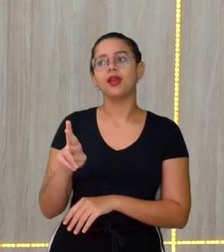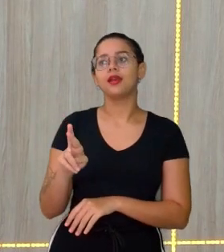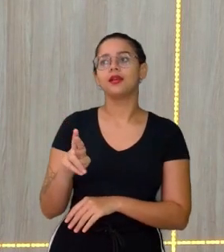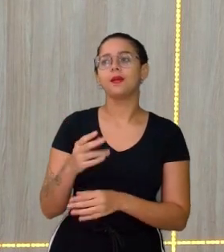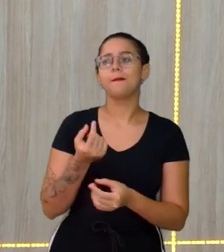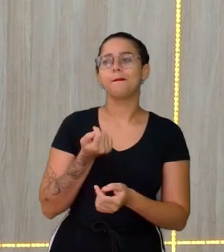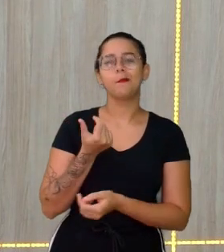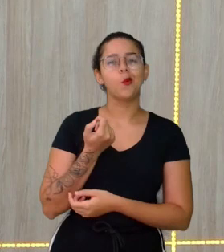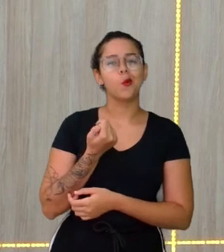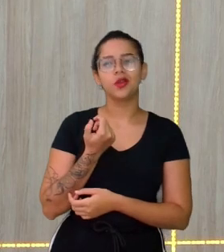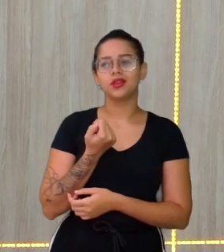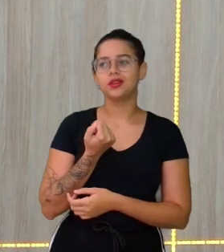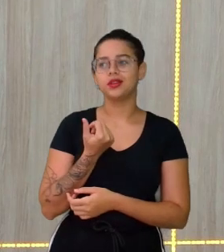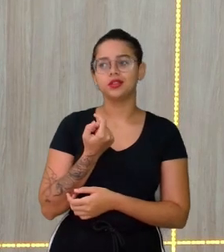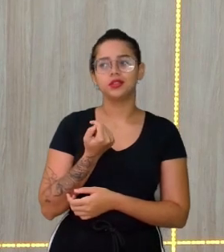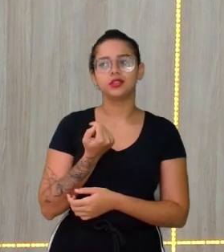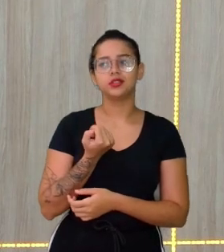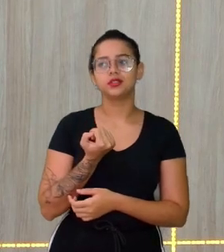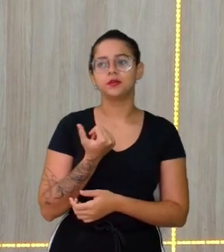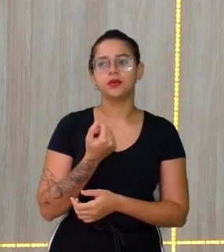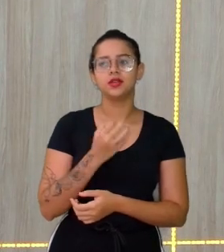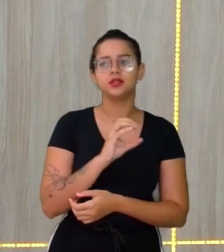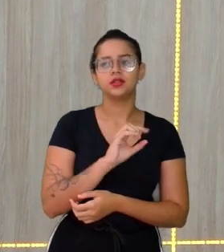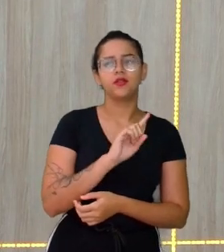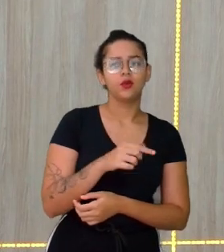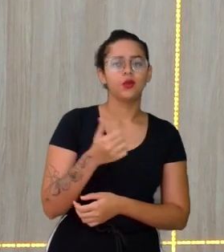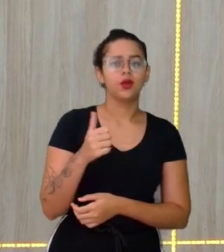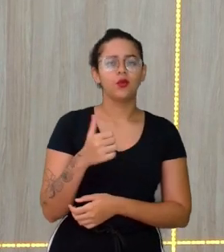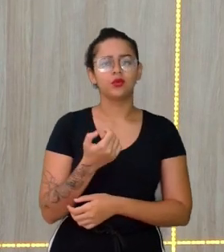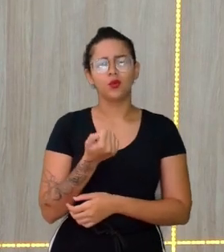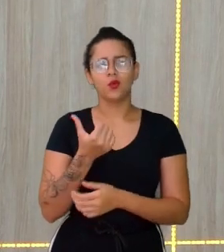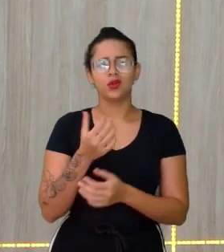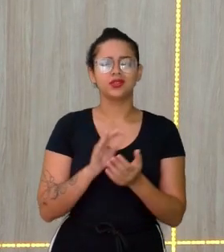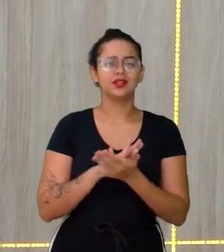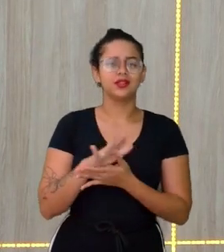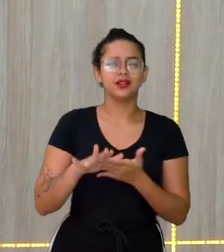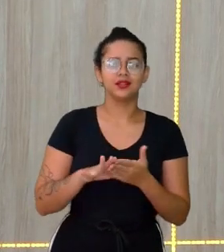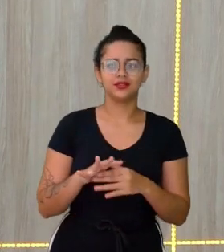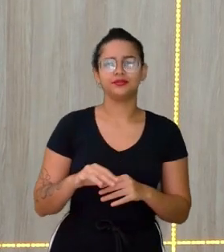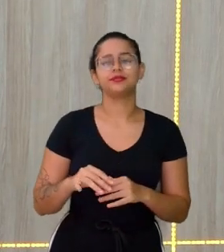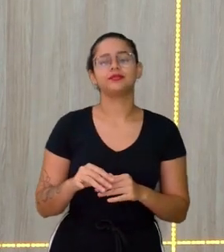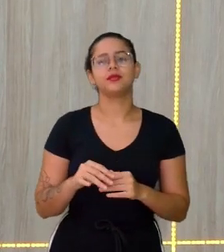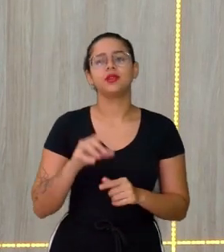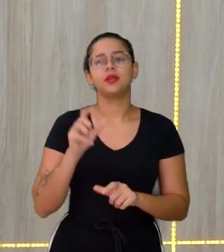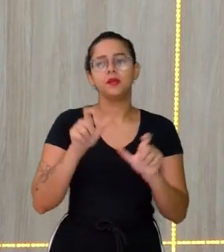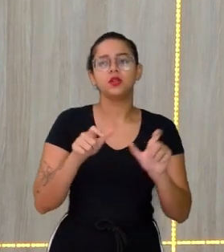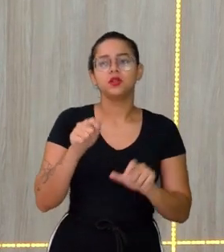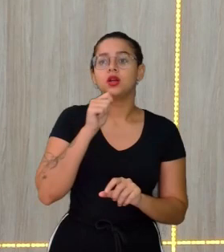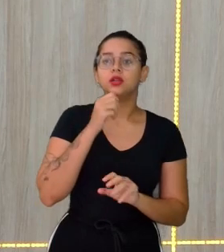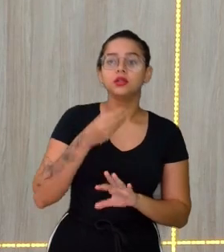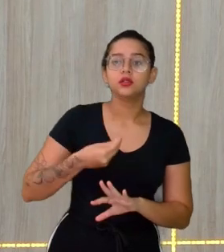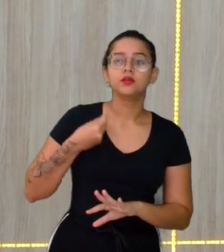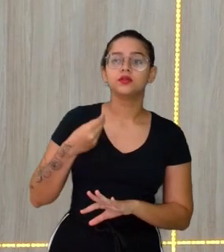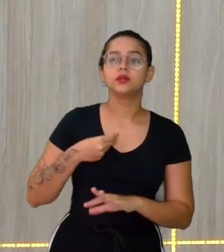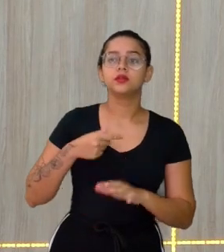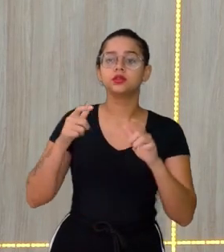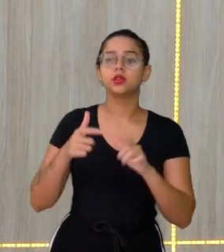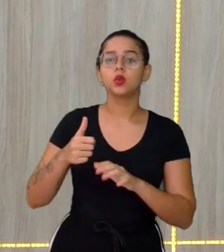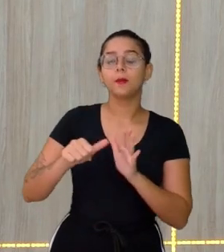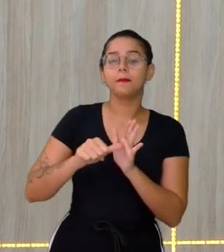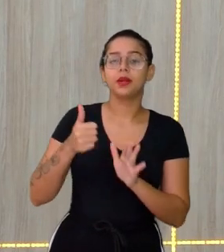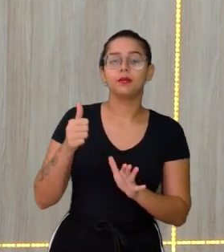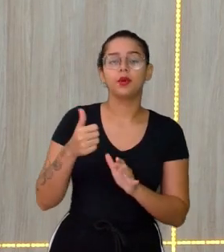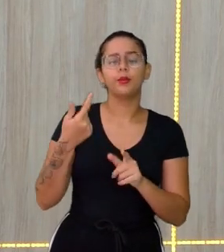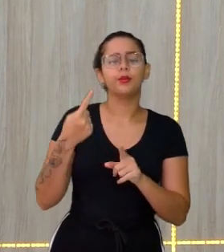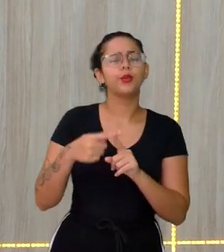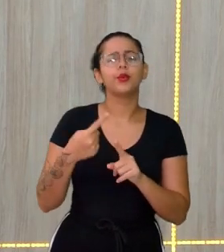Pouquíssimas Marcas 0,11% É quase nada De pessoas Que ainda vivem Do setor primário Tudo